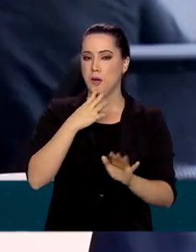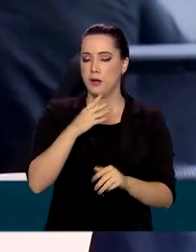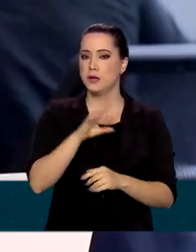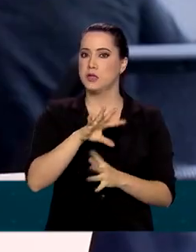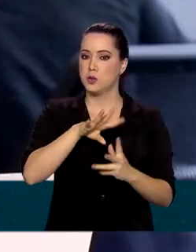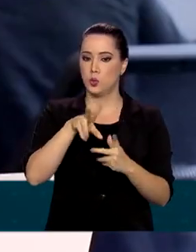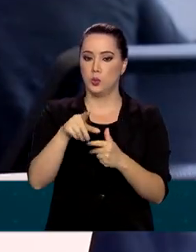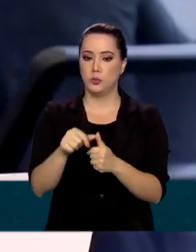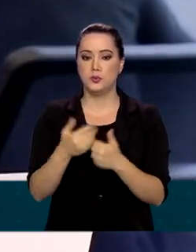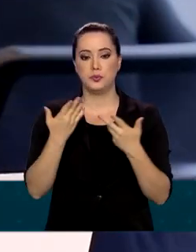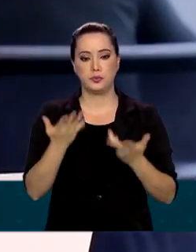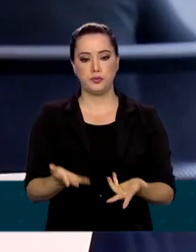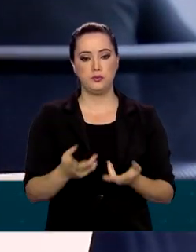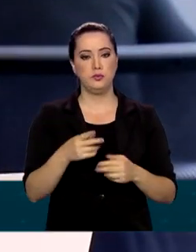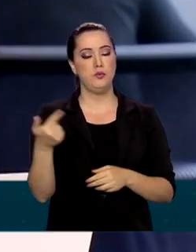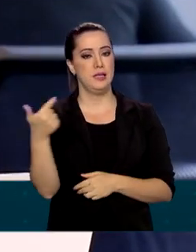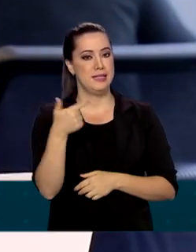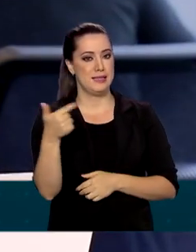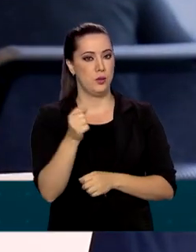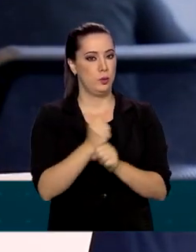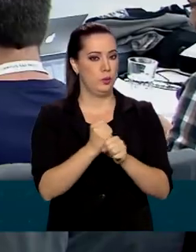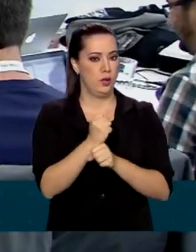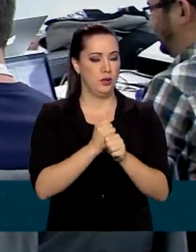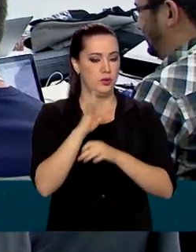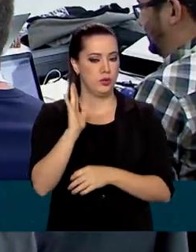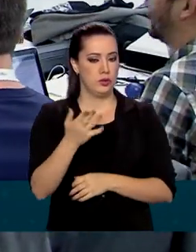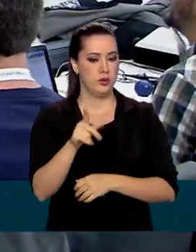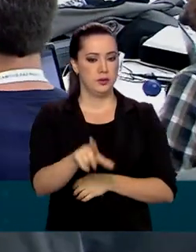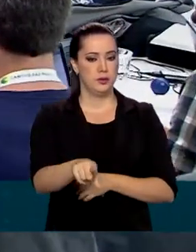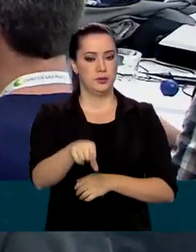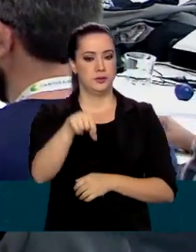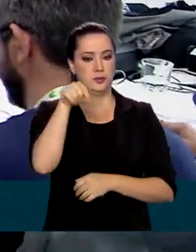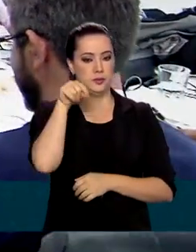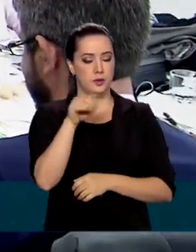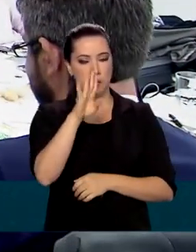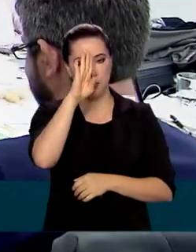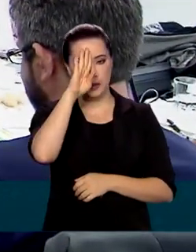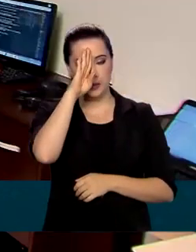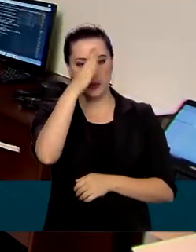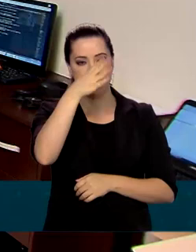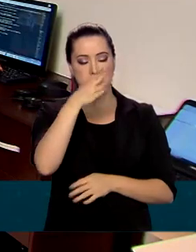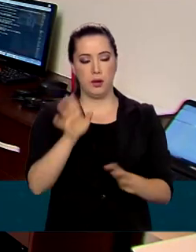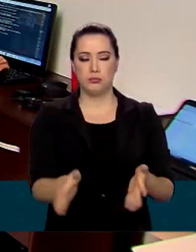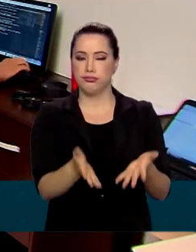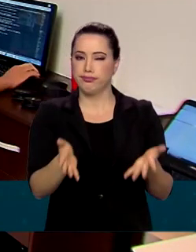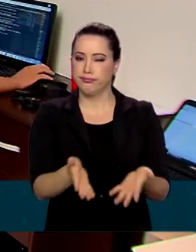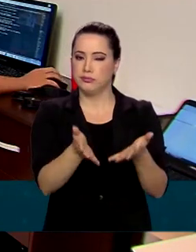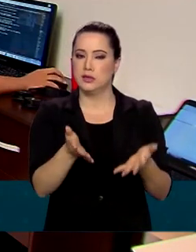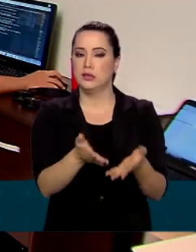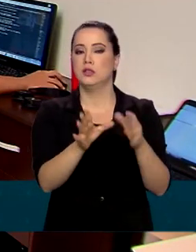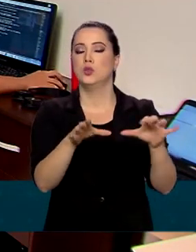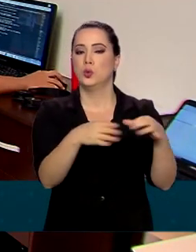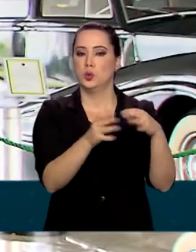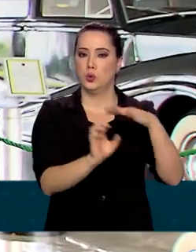internacionalmente. Pelo segundo ano consecutivo, foi escolhido como o principal incentivador do setor no país. A